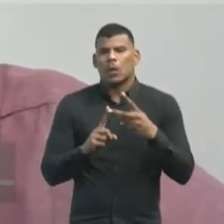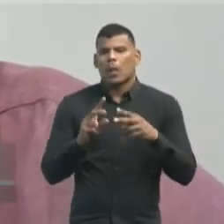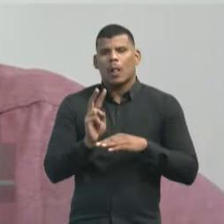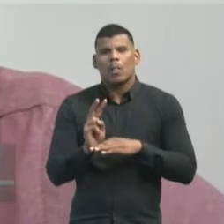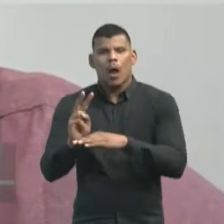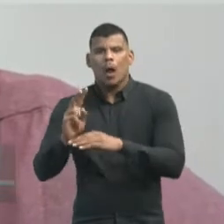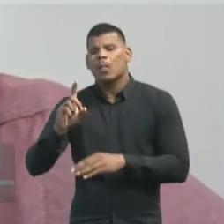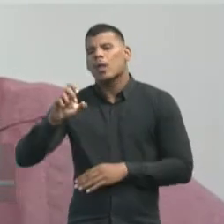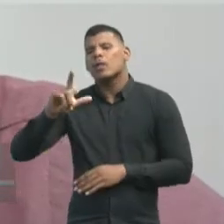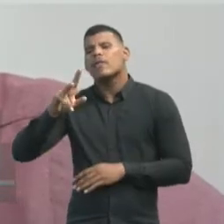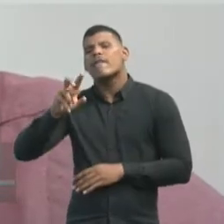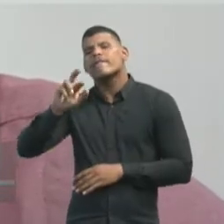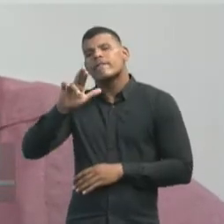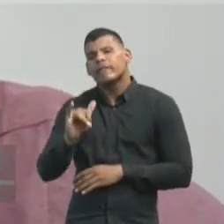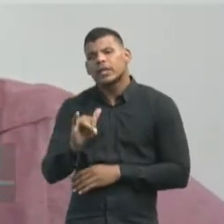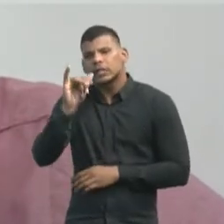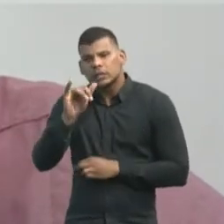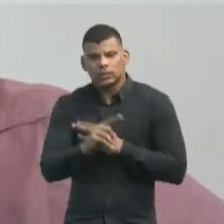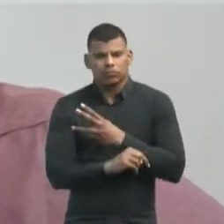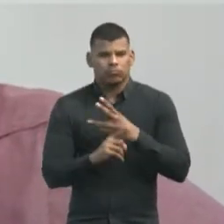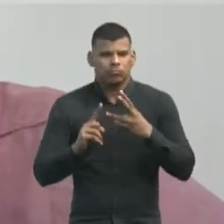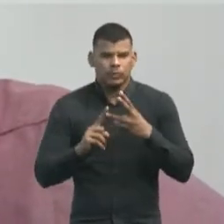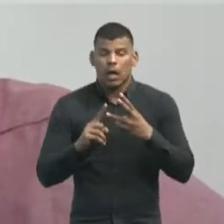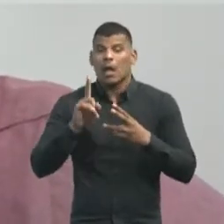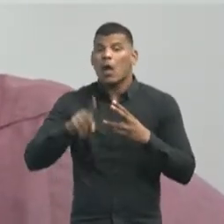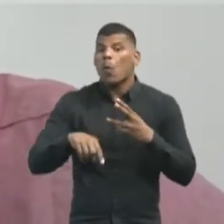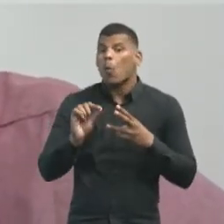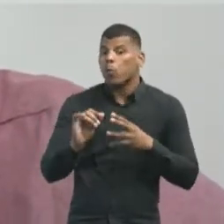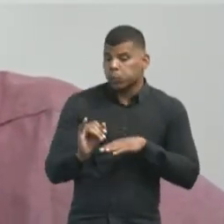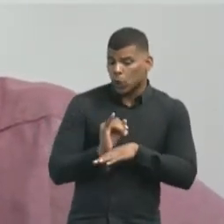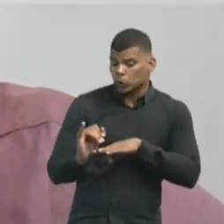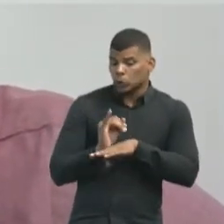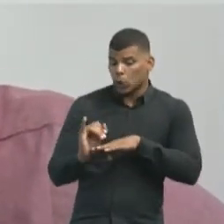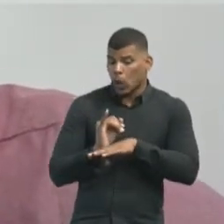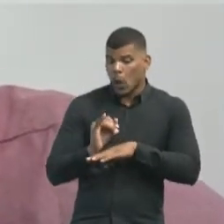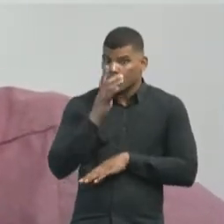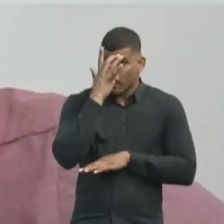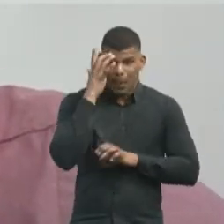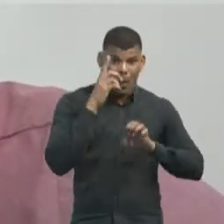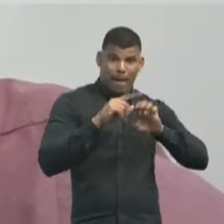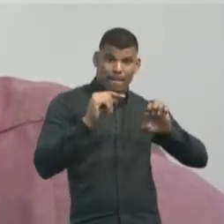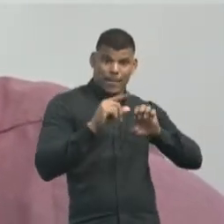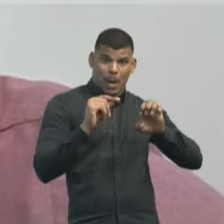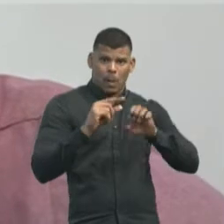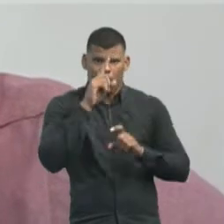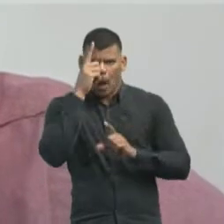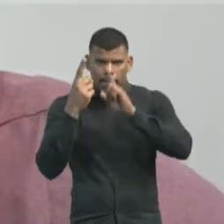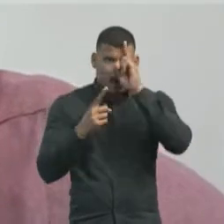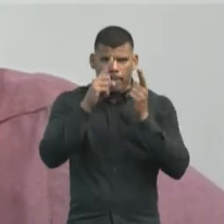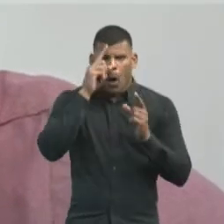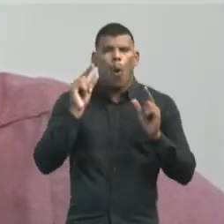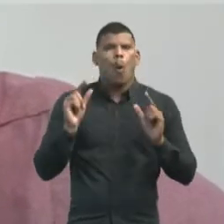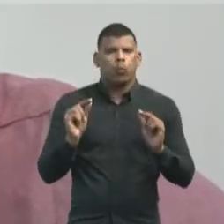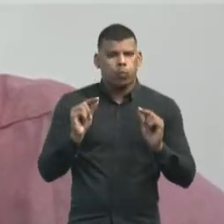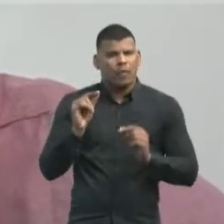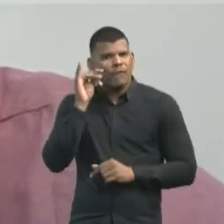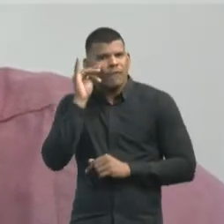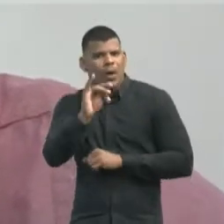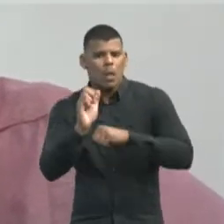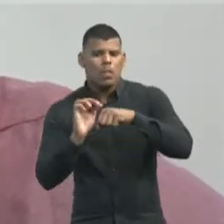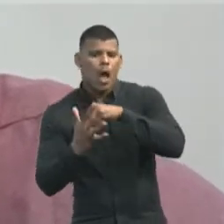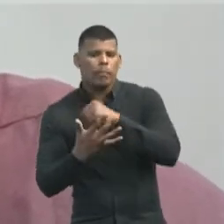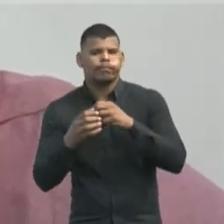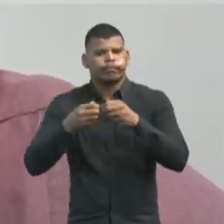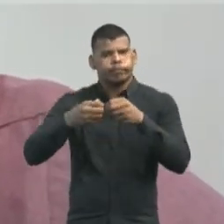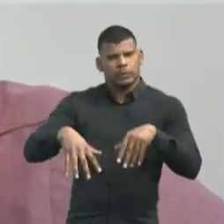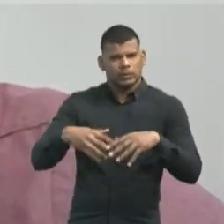delivery, foram algumas das estratégias utilizadas por pequenos empreendedores para tentar superar esse período de crise e suavizar as perdas. No